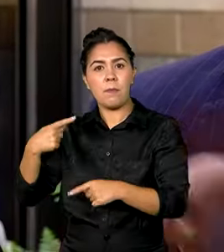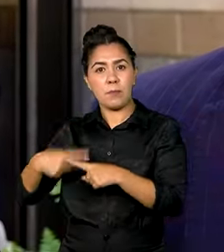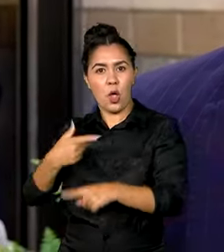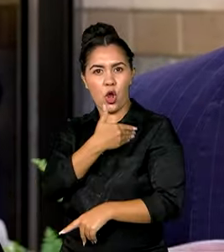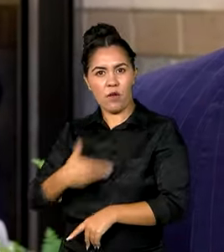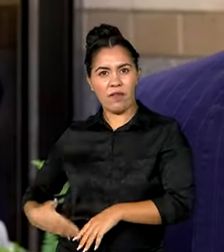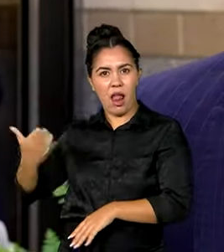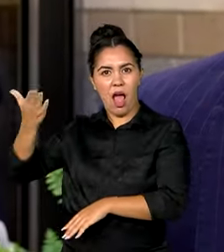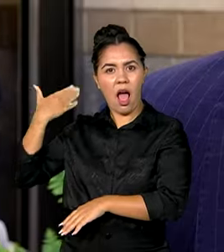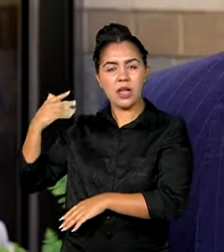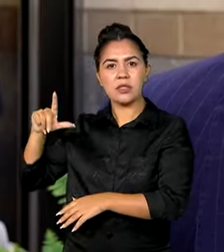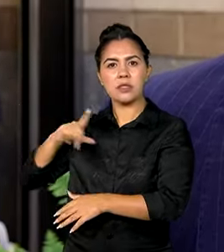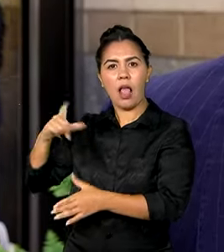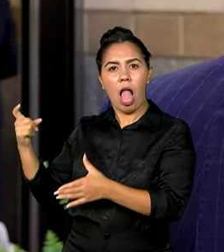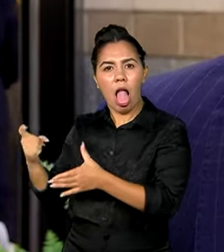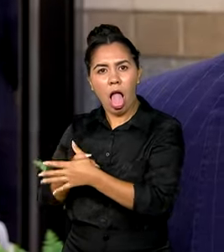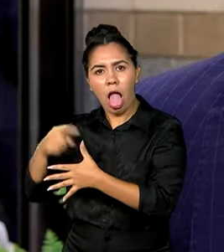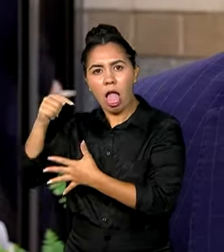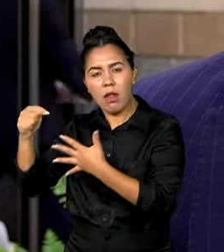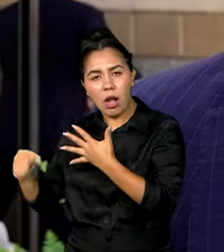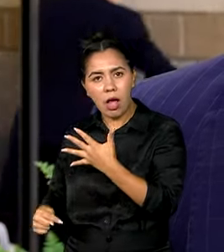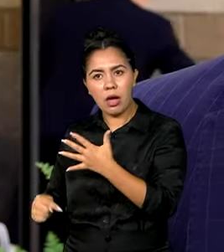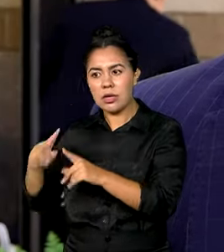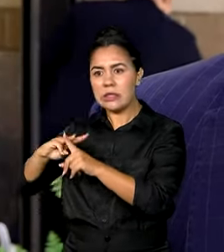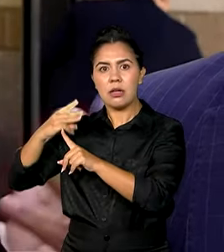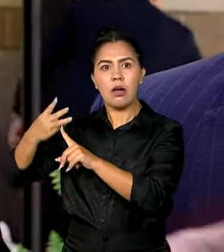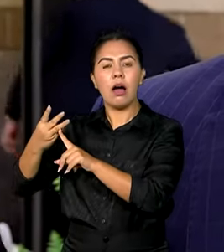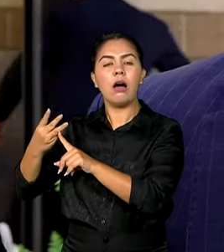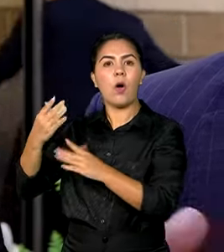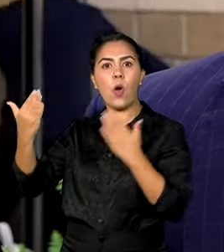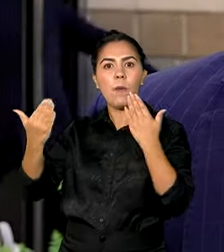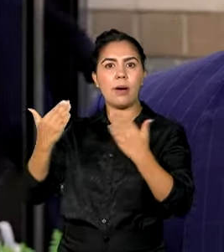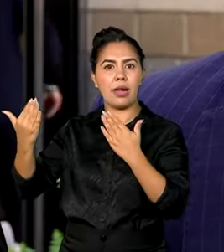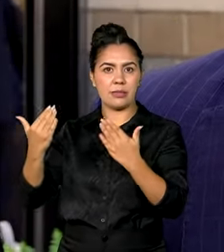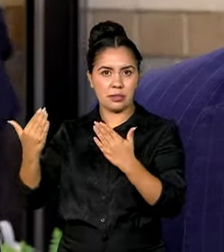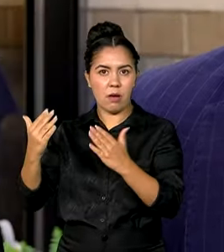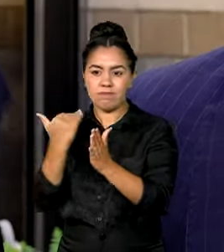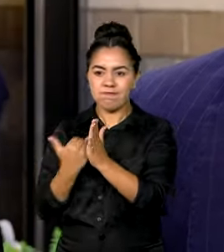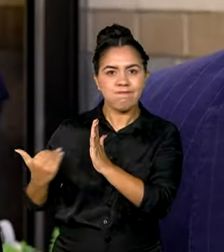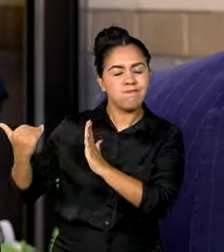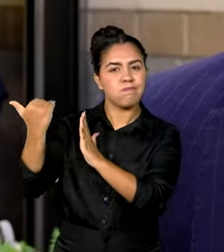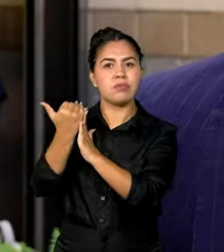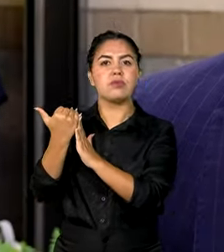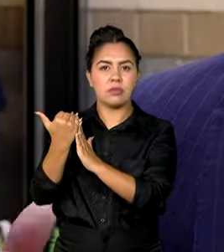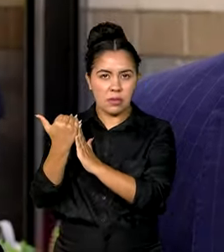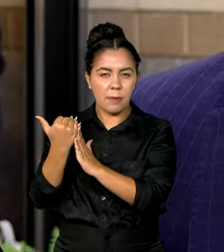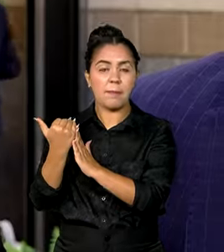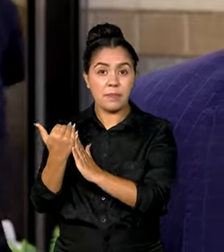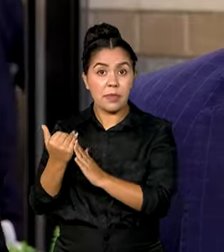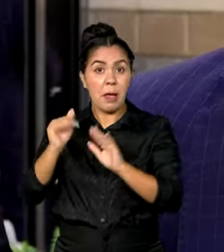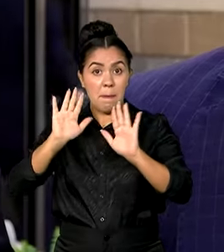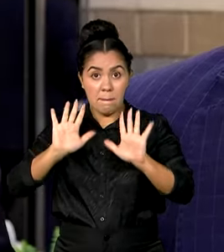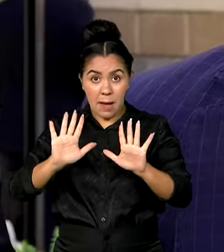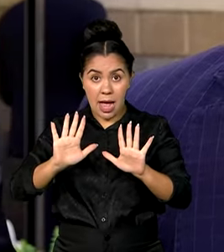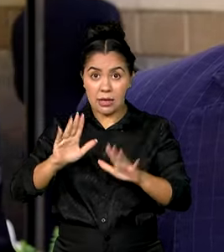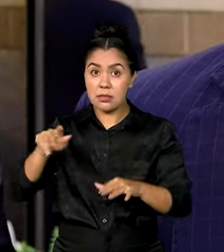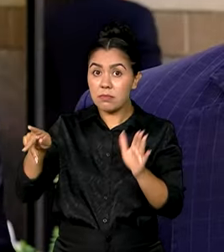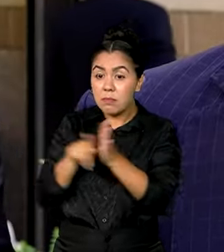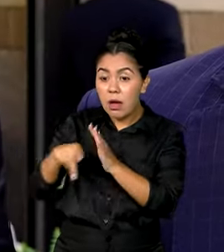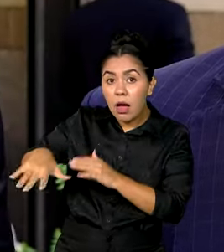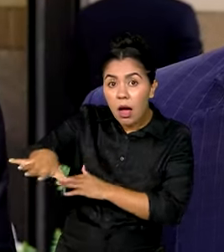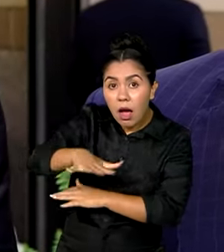é três vezes o programado para este ano. Três vezes superior ao programado para este ano, segundo o mercado.